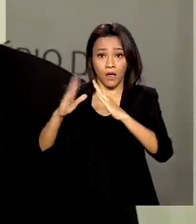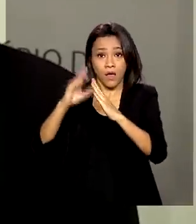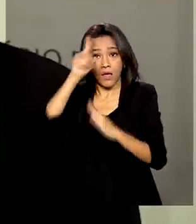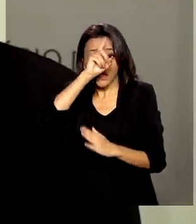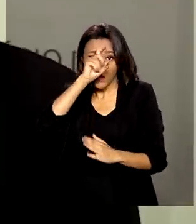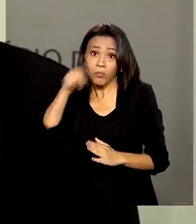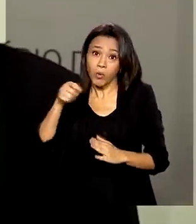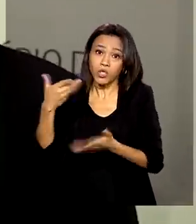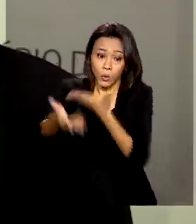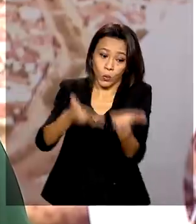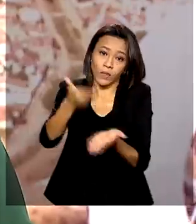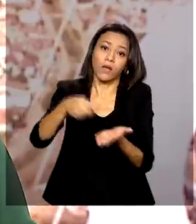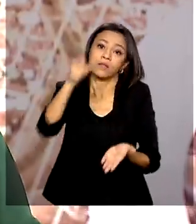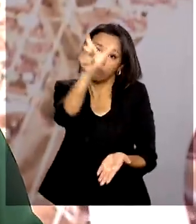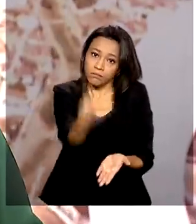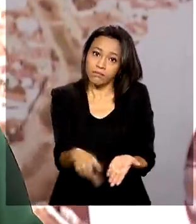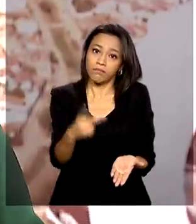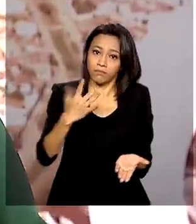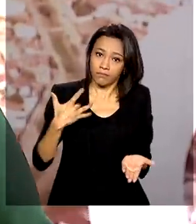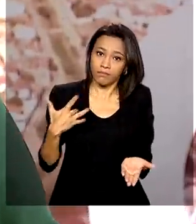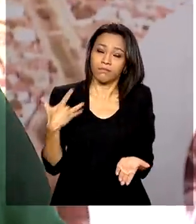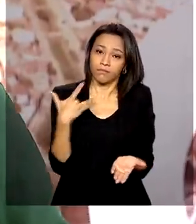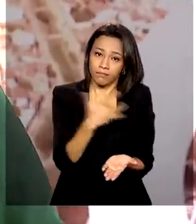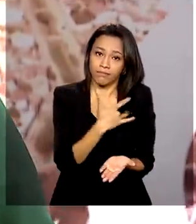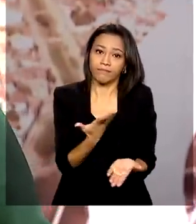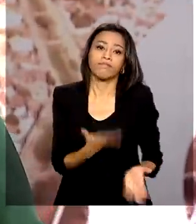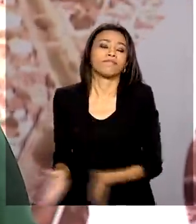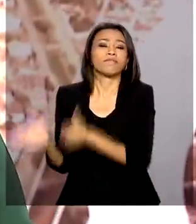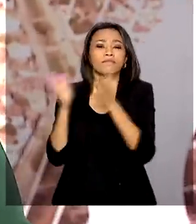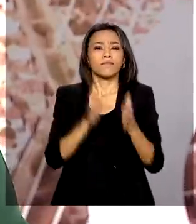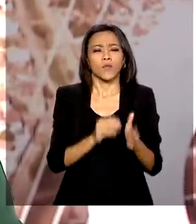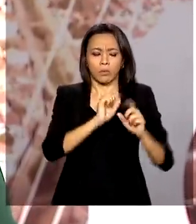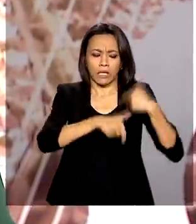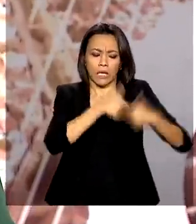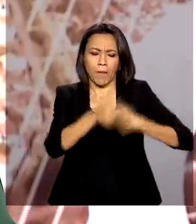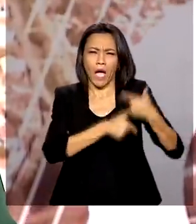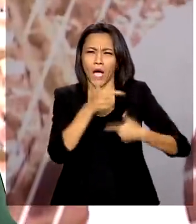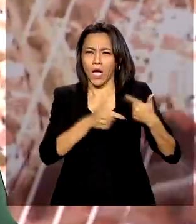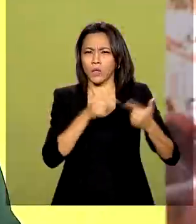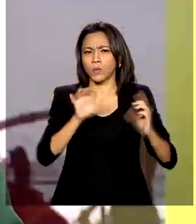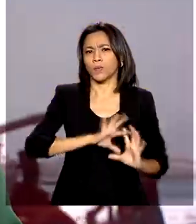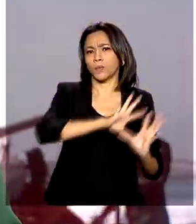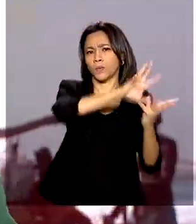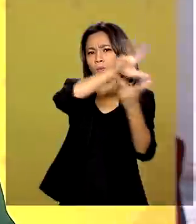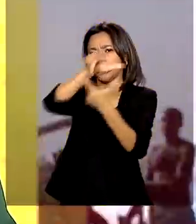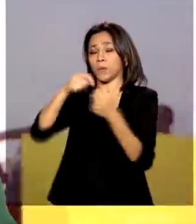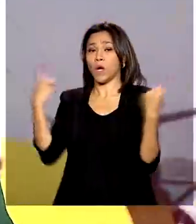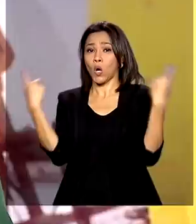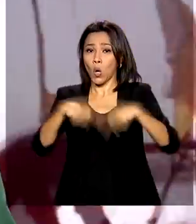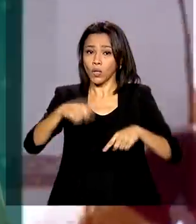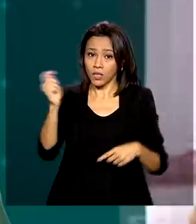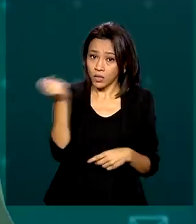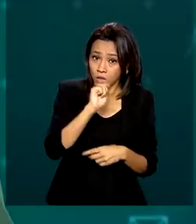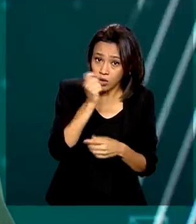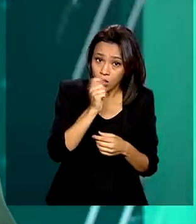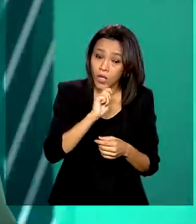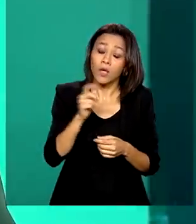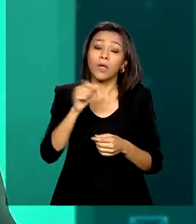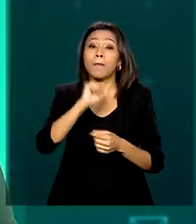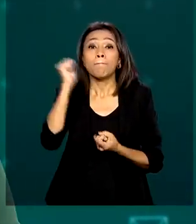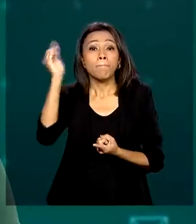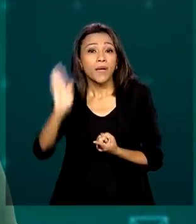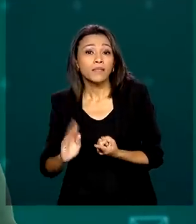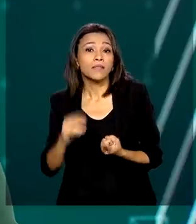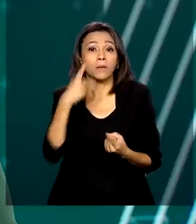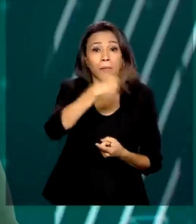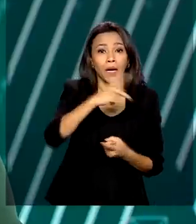cuidar de sua saúde. Uma operação internacional contra o tráfico de drogas. Brasil e Paraguai se uniram para mais